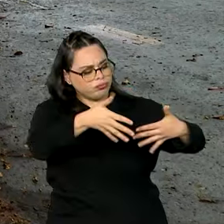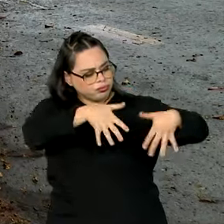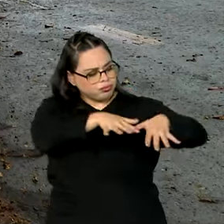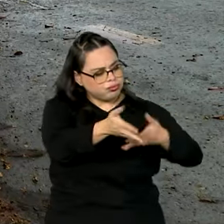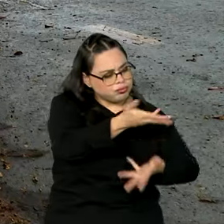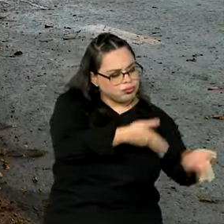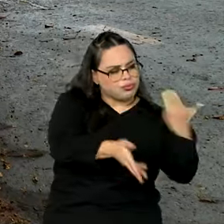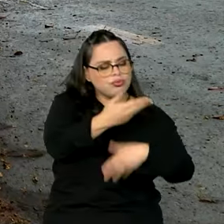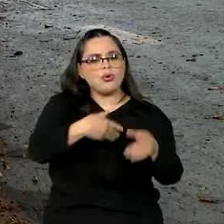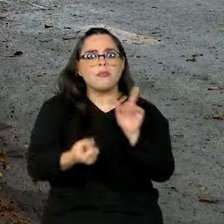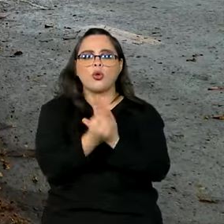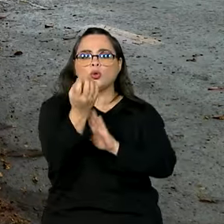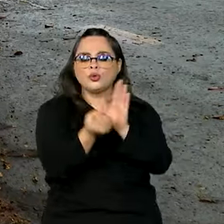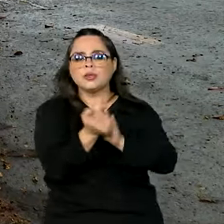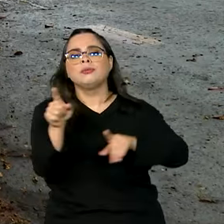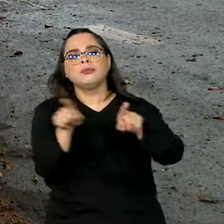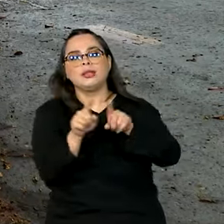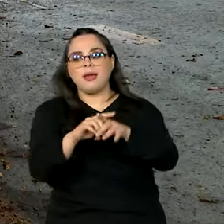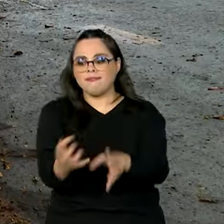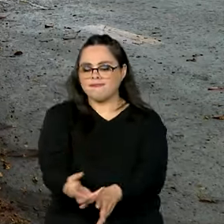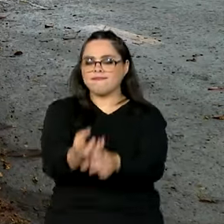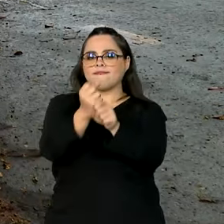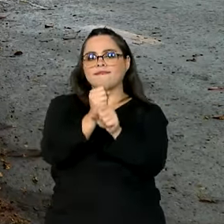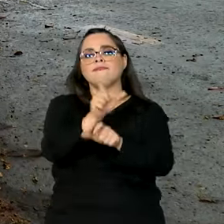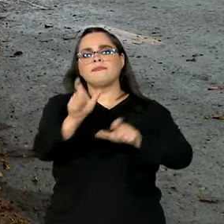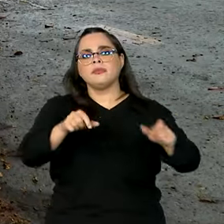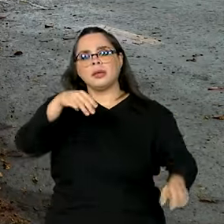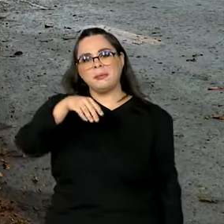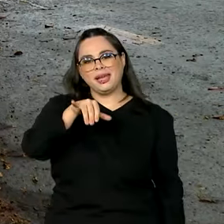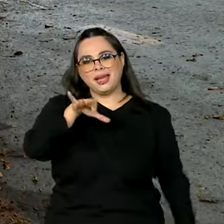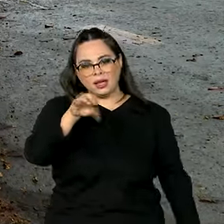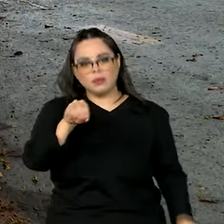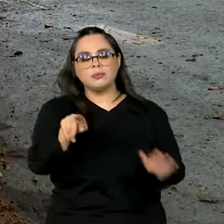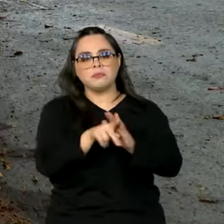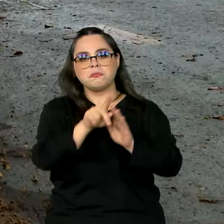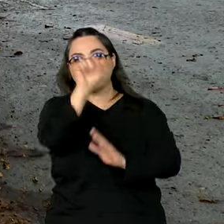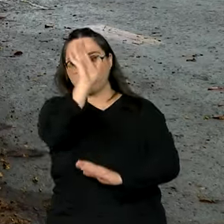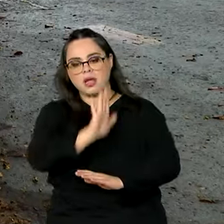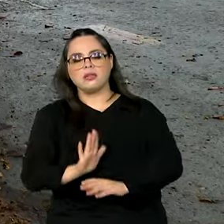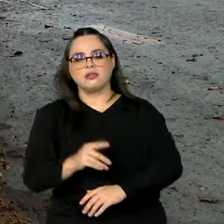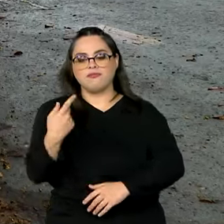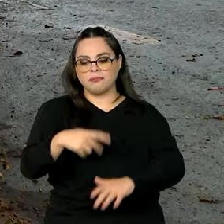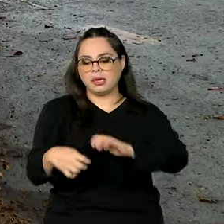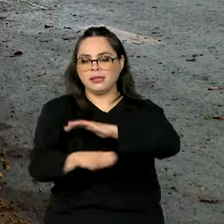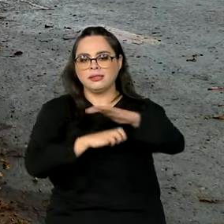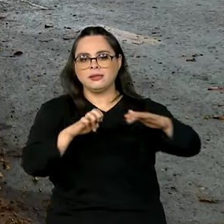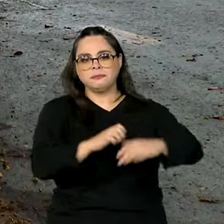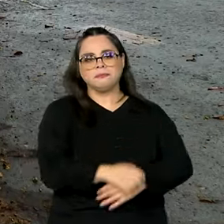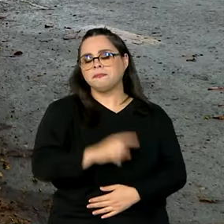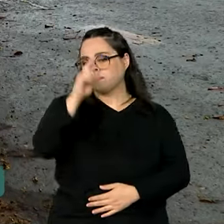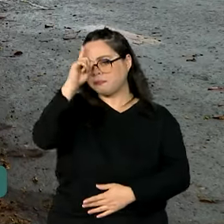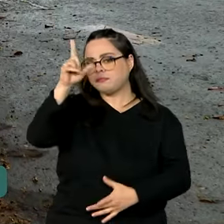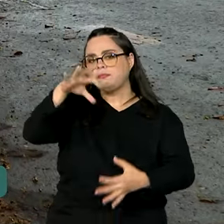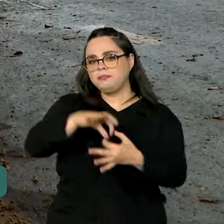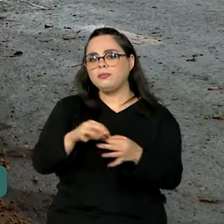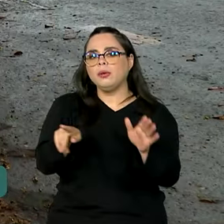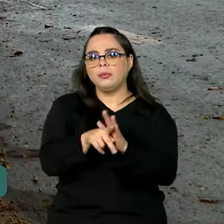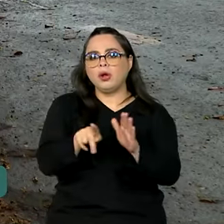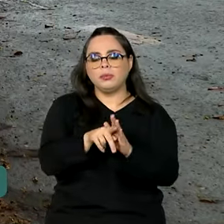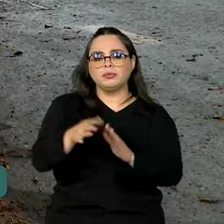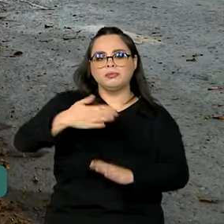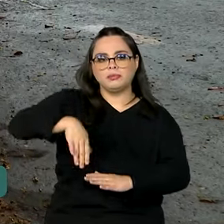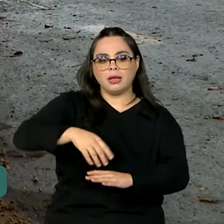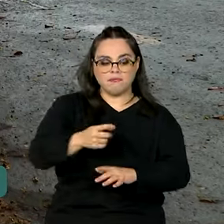recuperação financeira de microempresários e microempresas no Brasil. A ideia é incentivar o mercado de crédito e